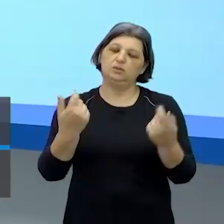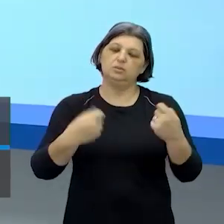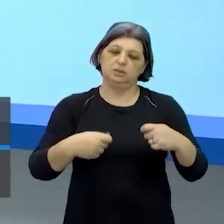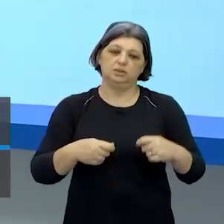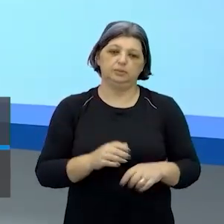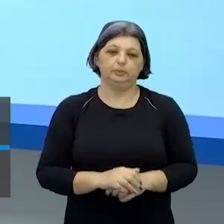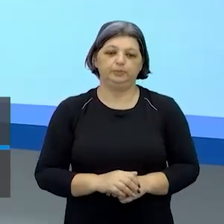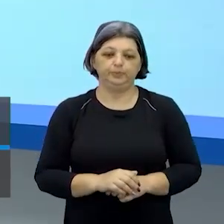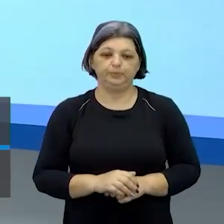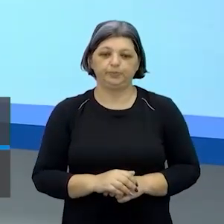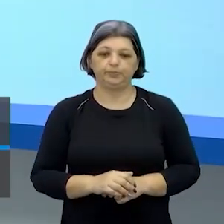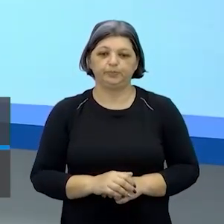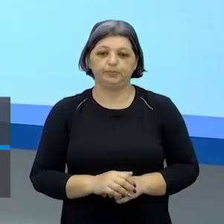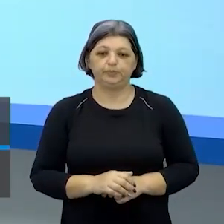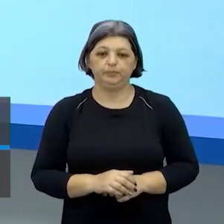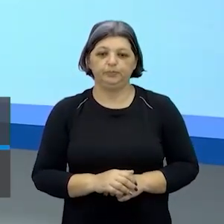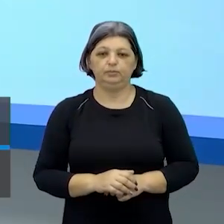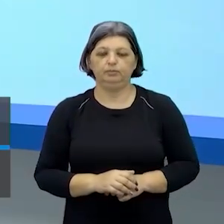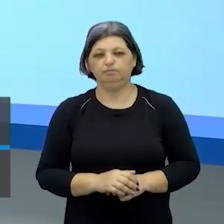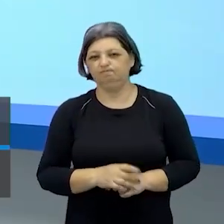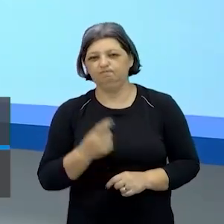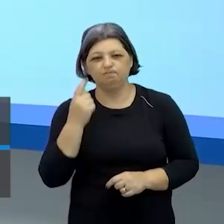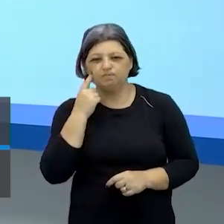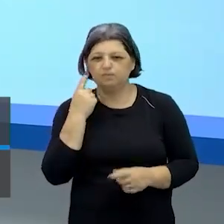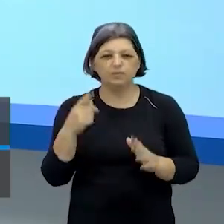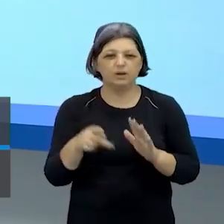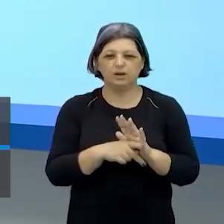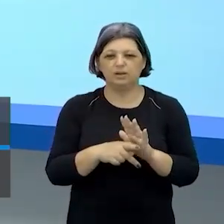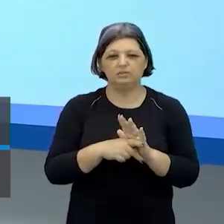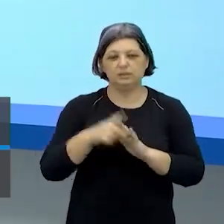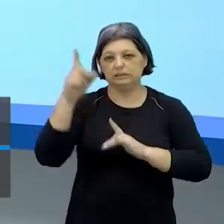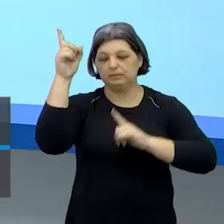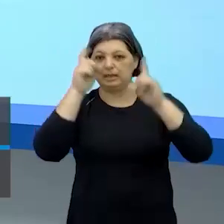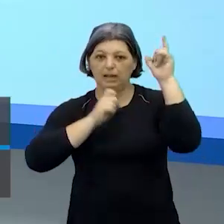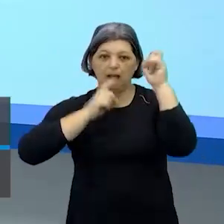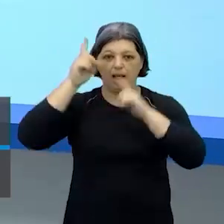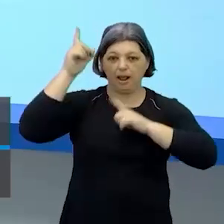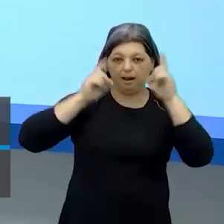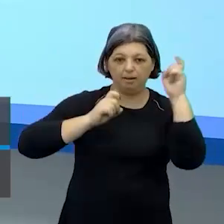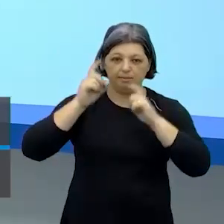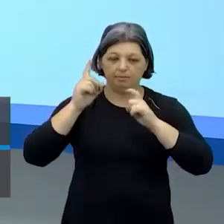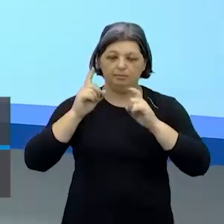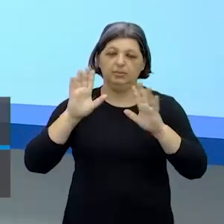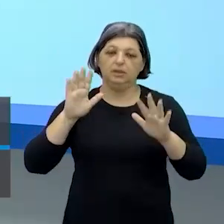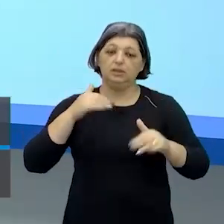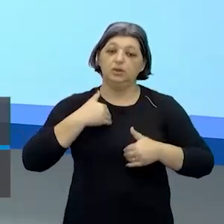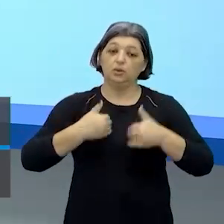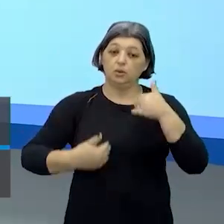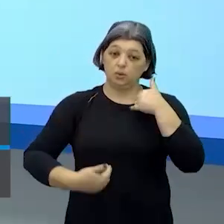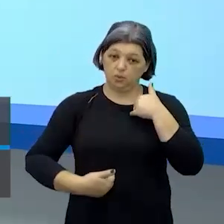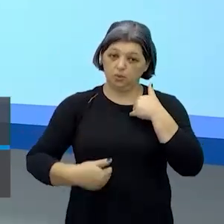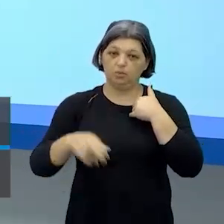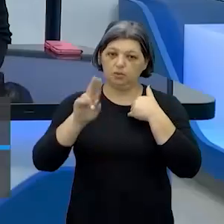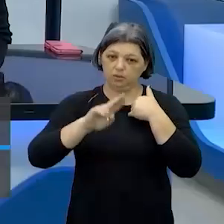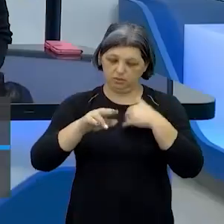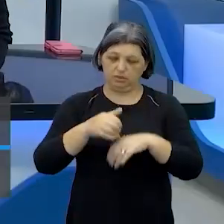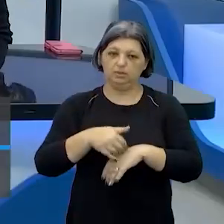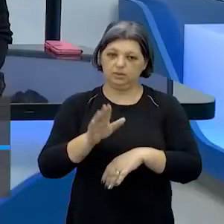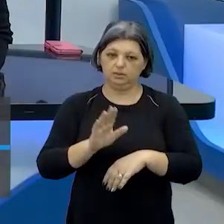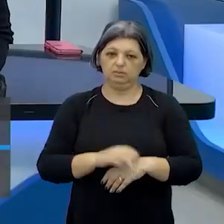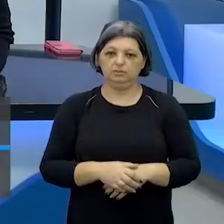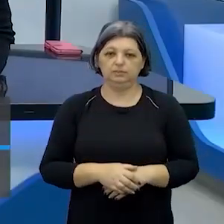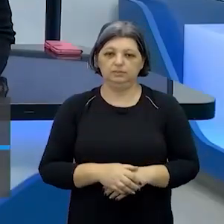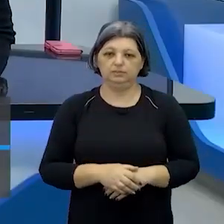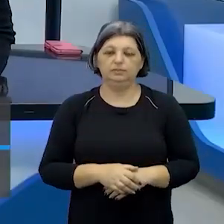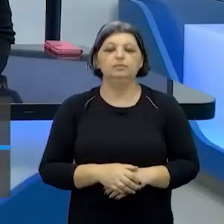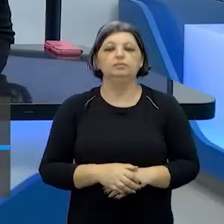e não pode ser muito pantomímico muito rápido expressivo tem que ser mais corporal tá como se fosse algo